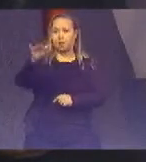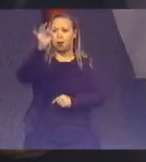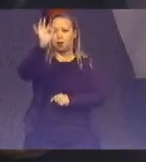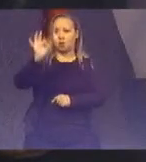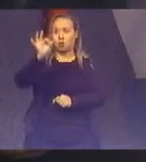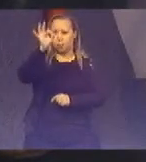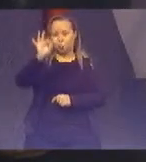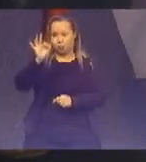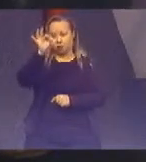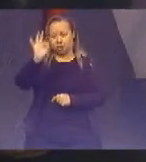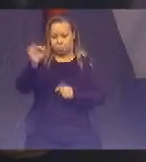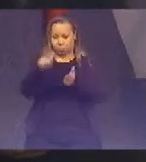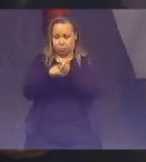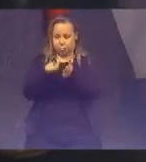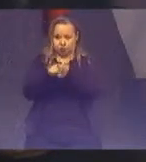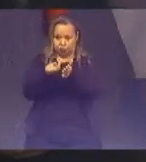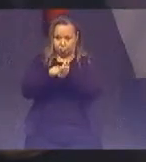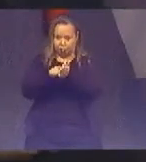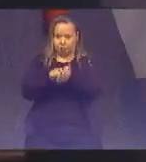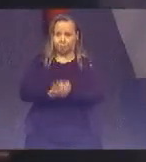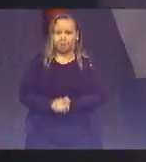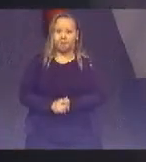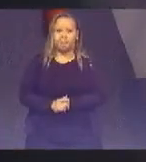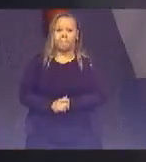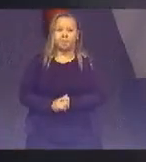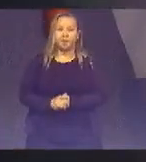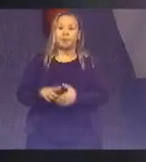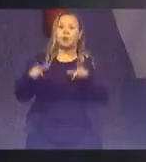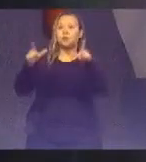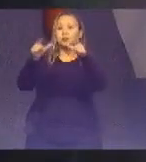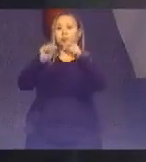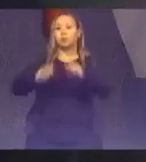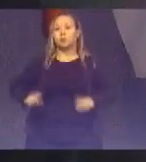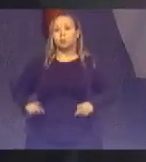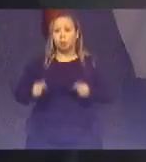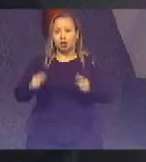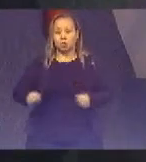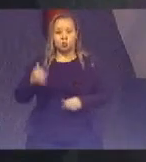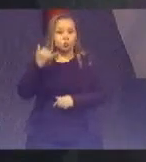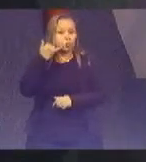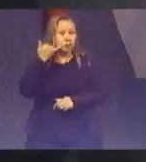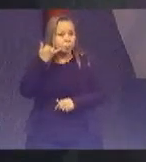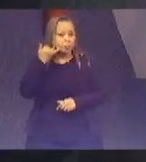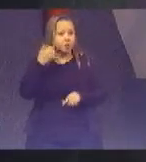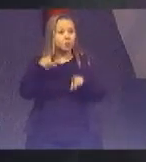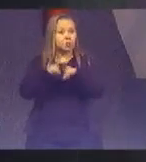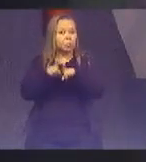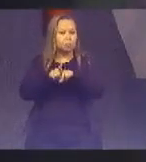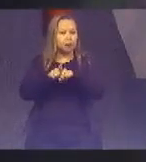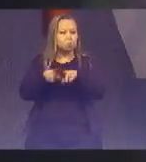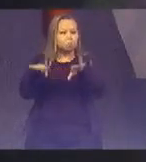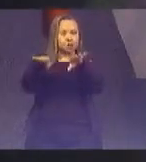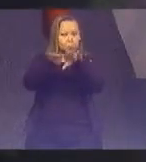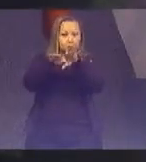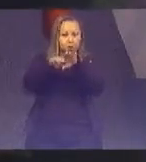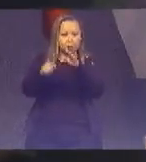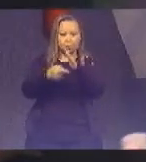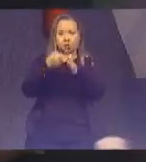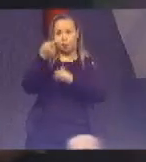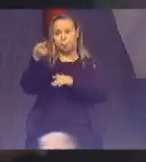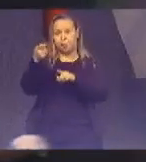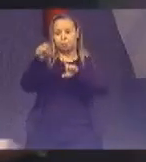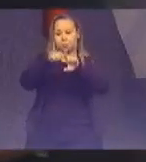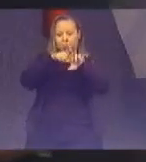54% de redução com gastos de telefonia se comparado ao primeiro trimestre de